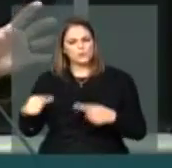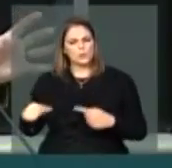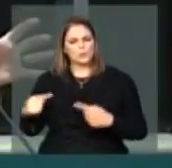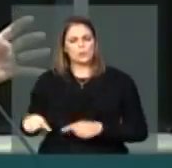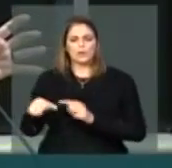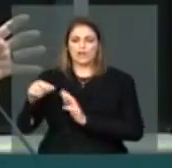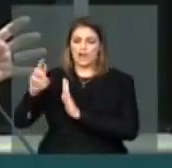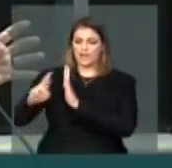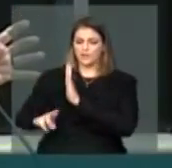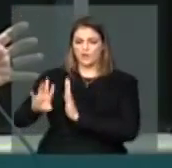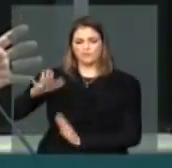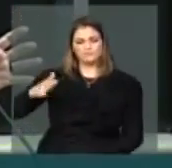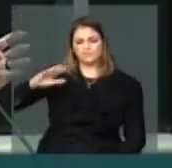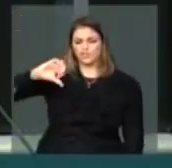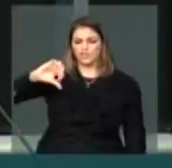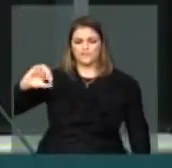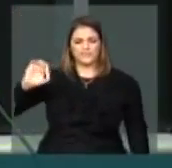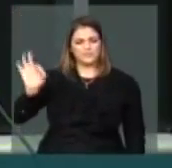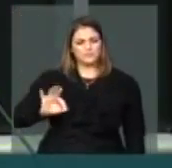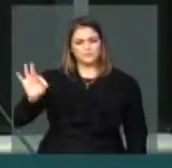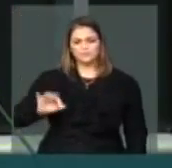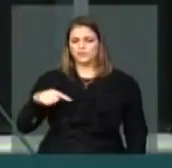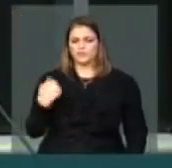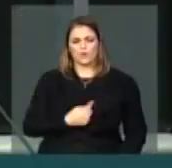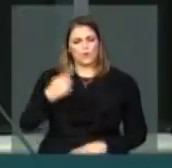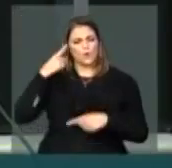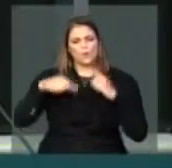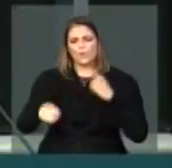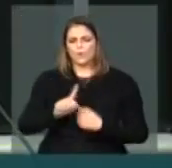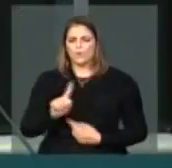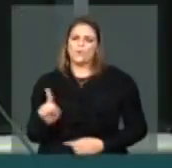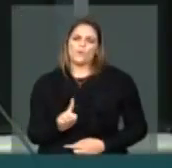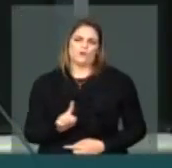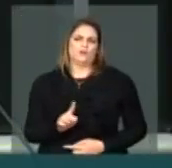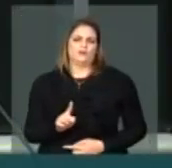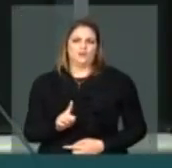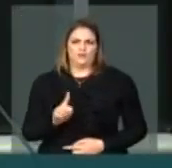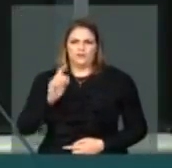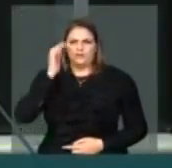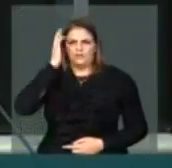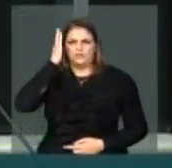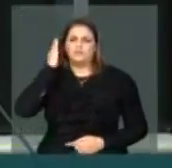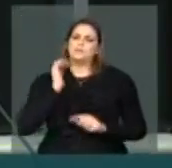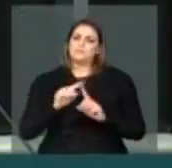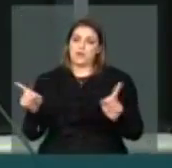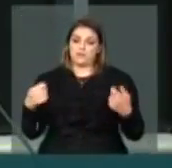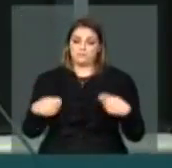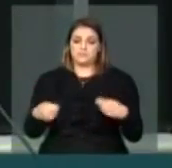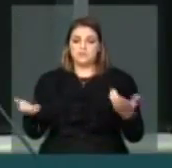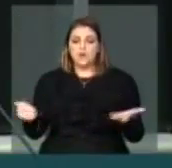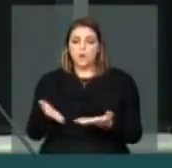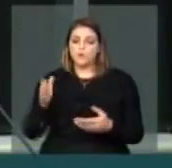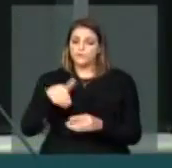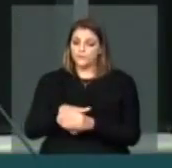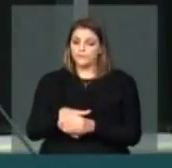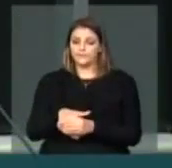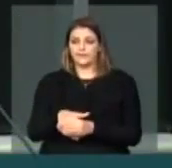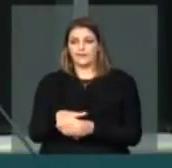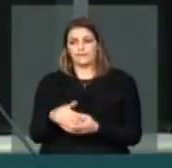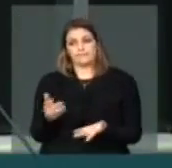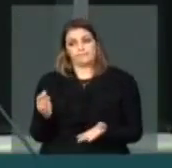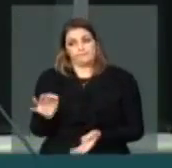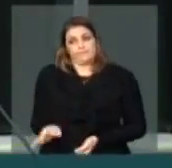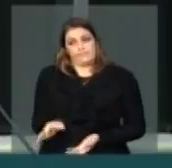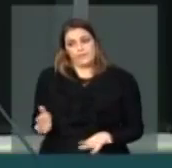do relatório apresentado e que teria ou terá que ser votado hoje, deveria ser votado hoje,